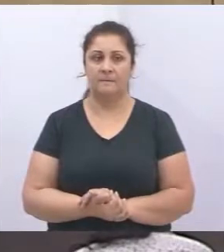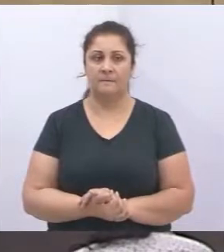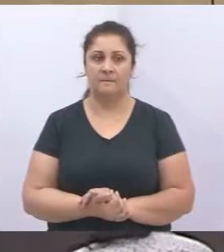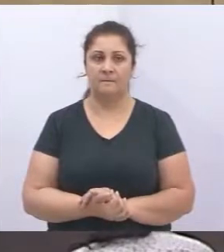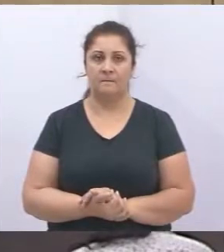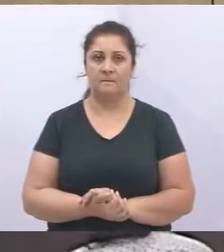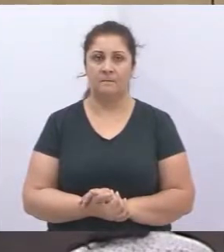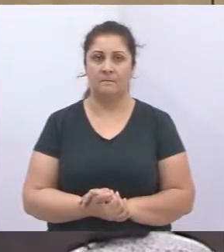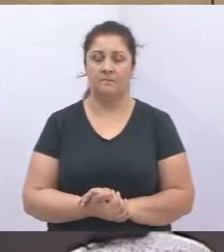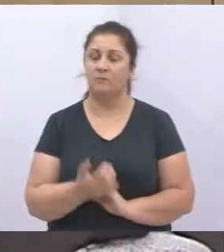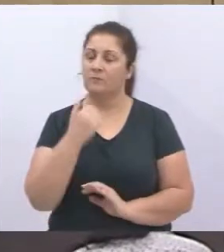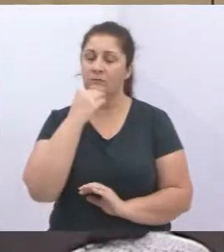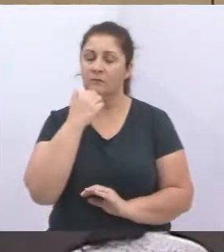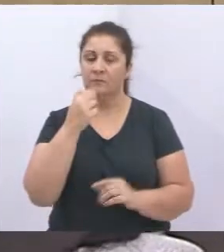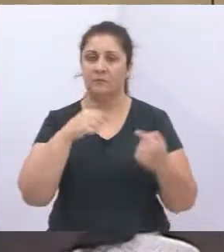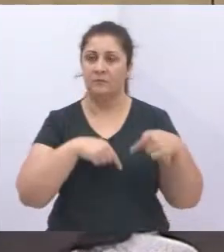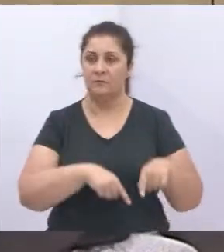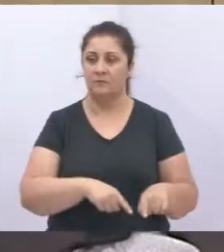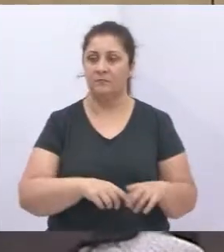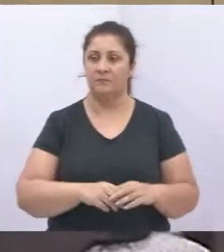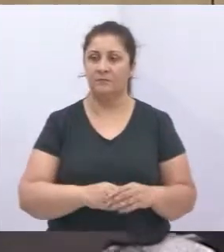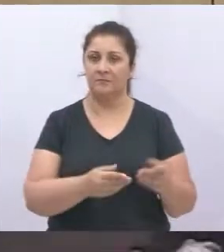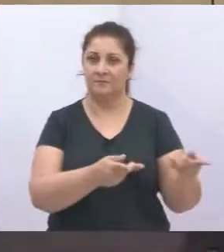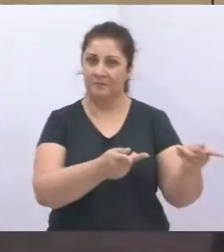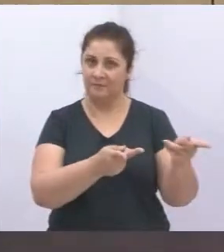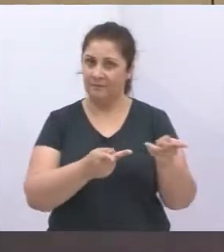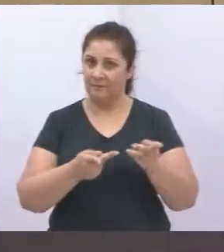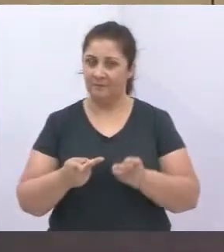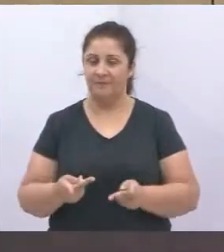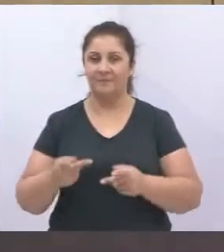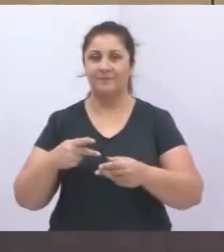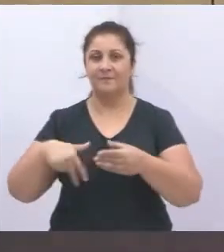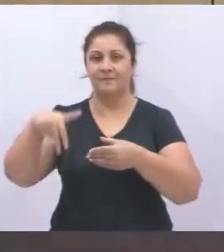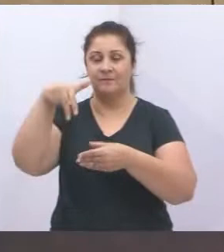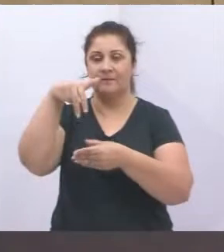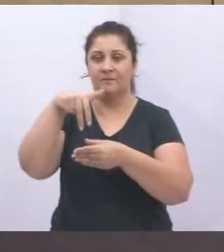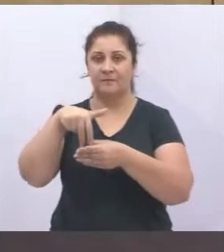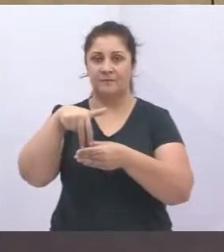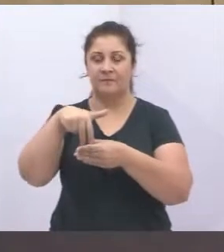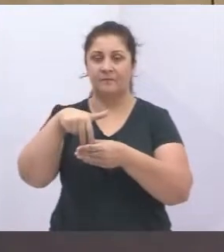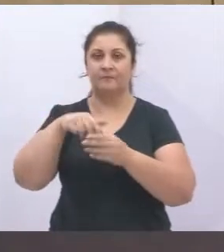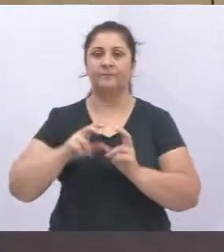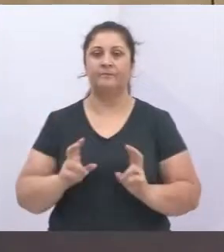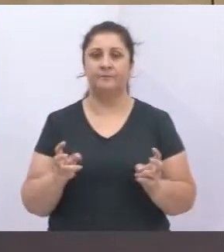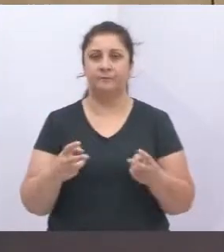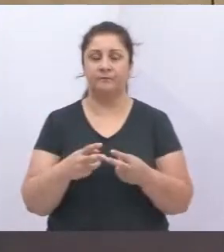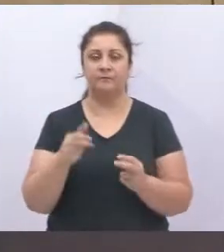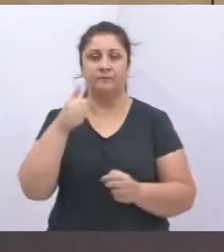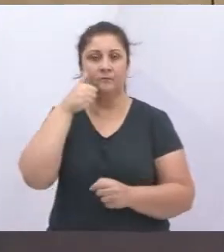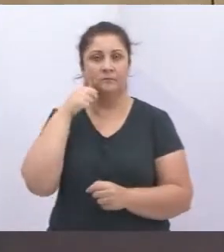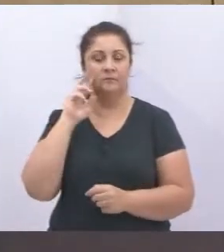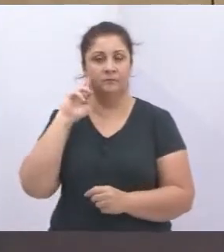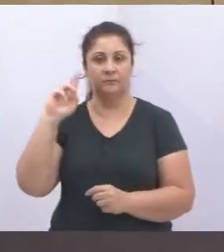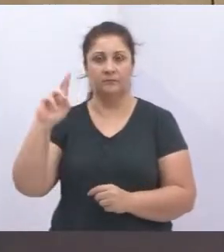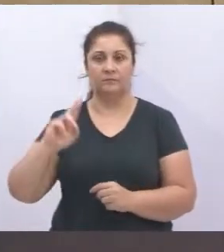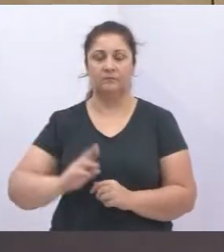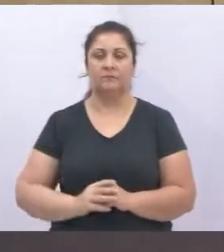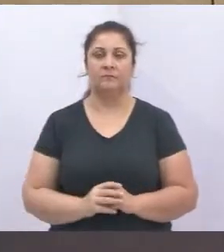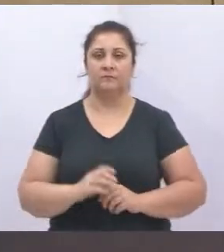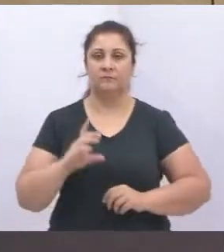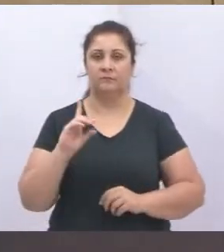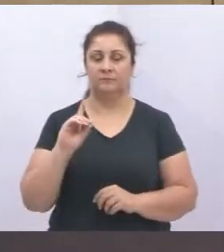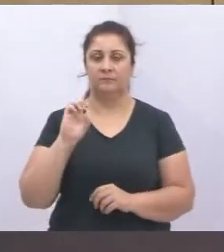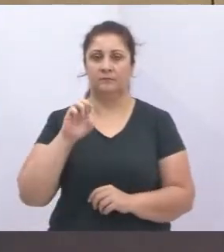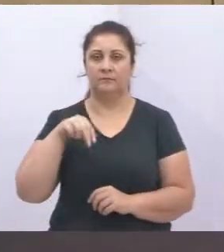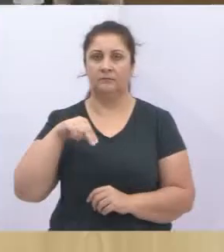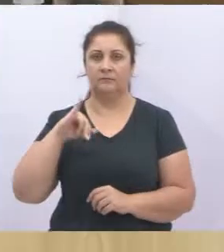Não havendo qualquer objeção, convido a ocupar a tribuna desta Casa Legislativa a senhora Denise